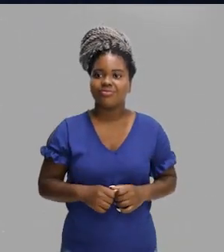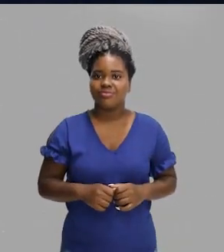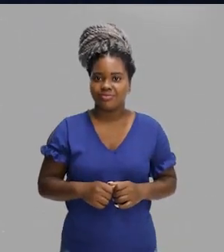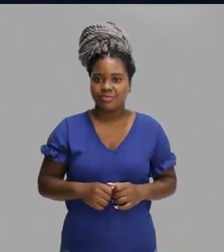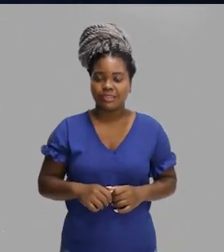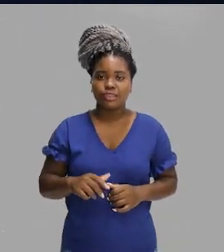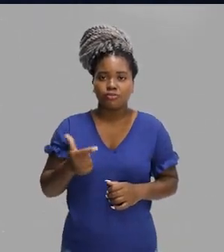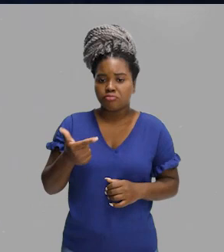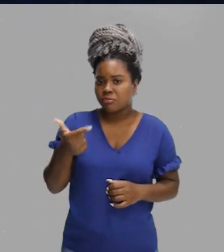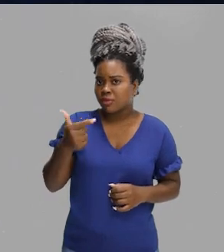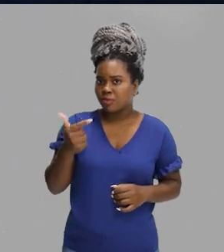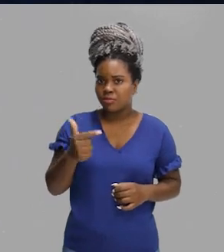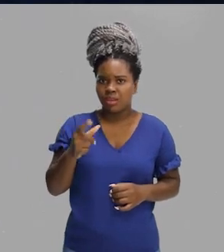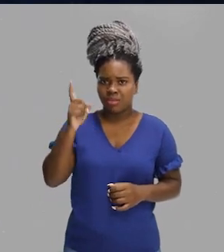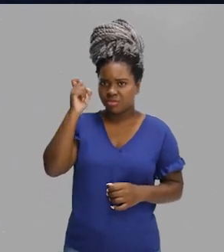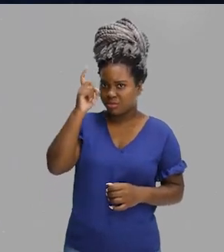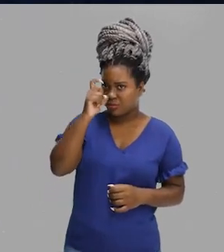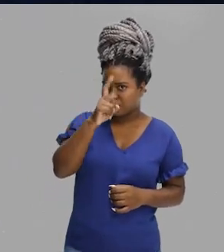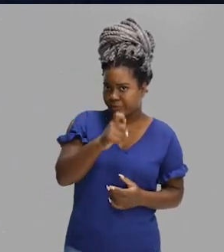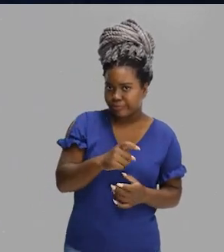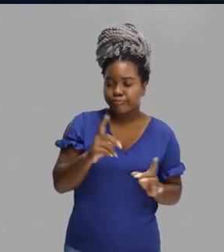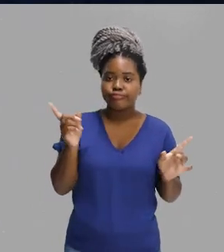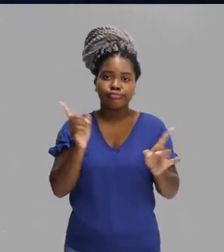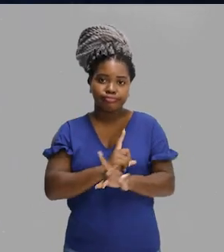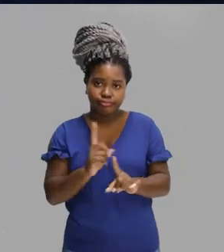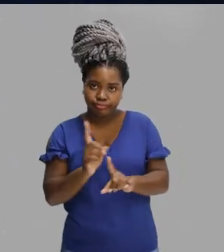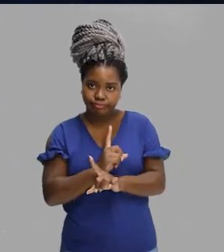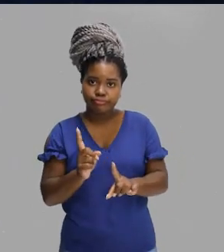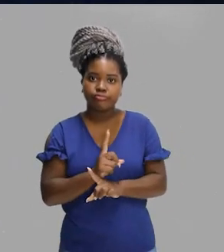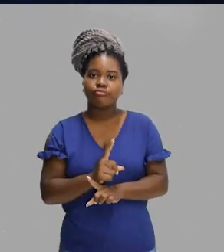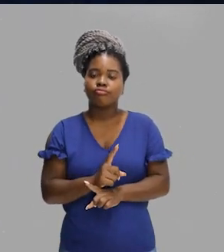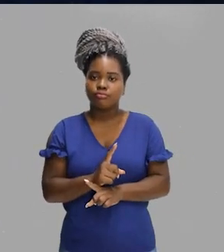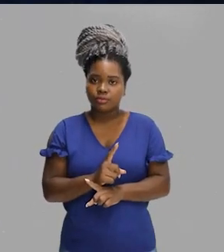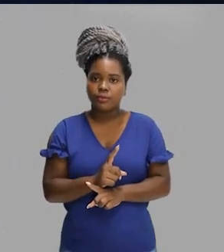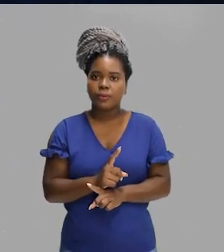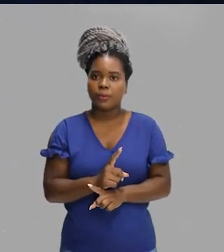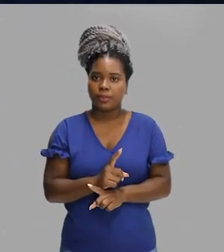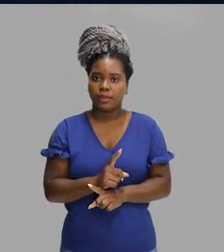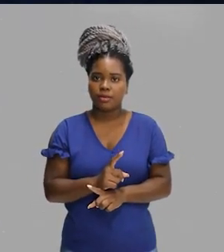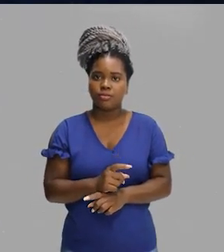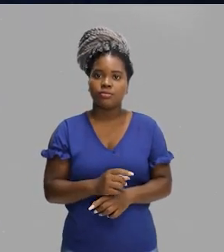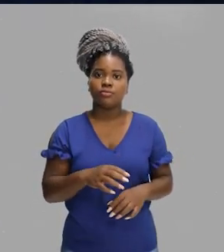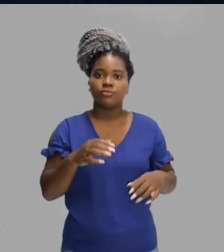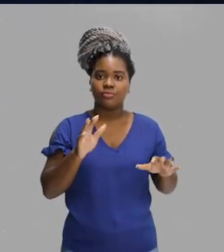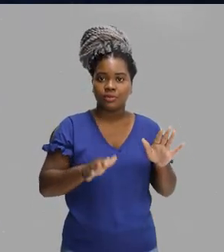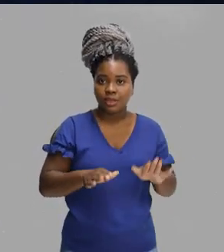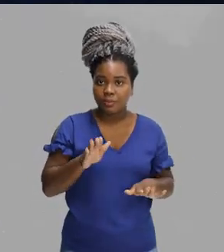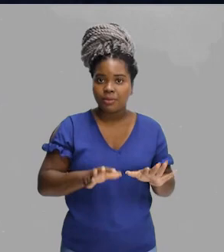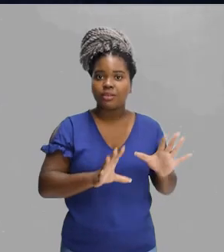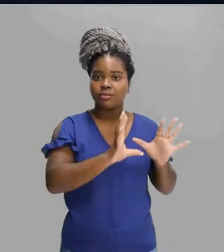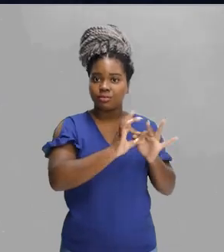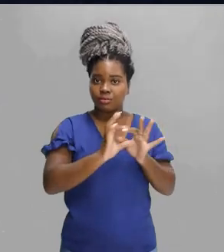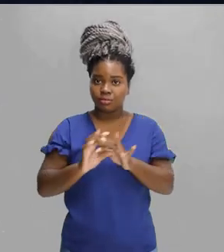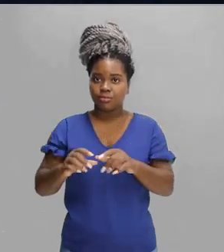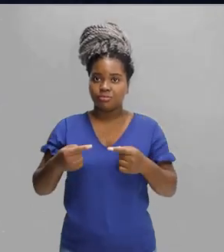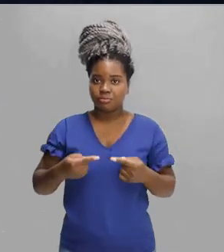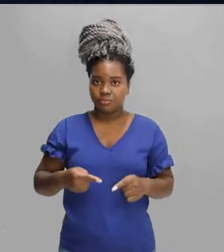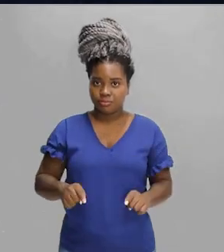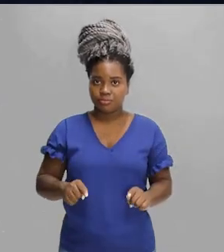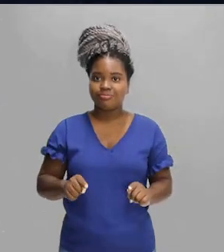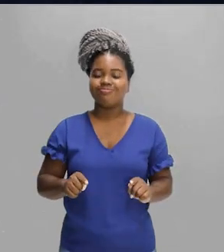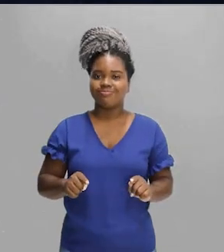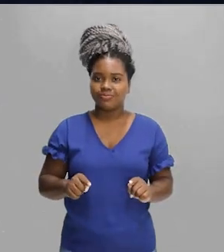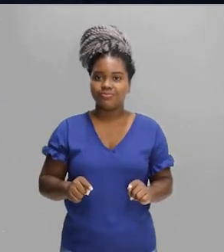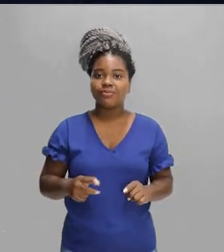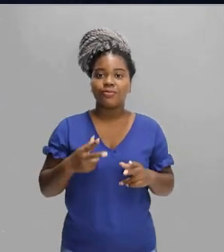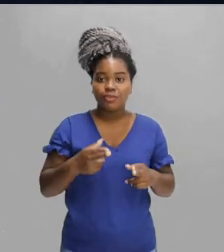não tem mistério. É só uma questão burocrática de contextualização gramatical. Mas funciona da mesma forma da